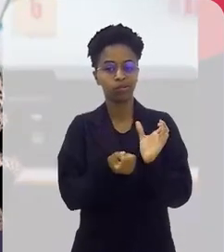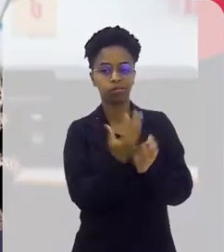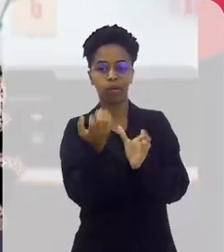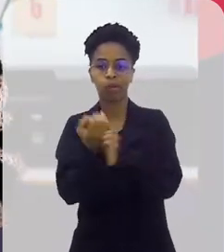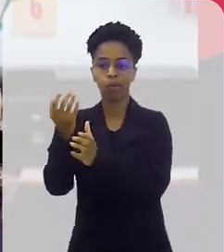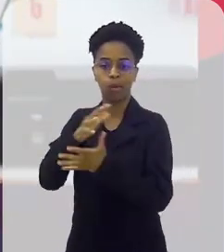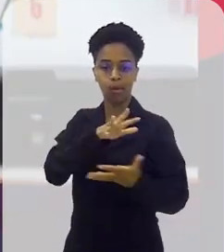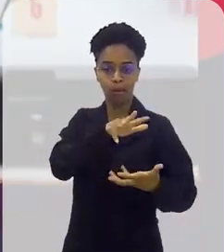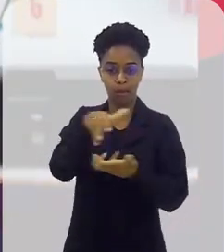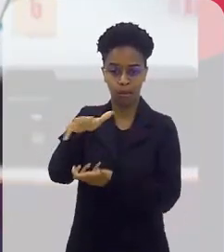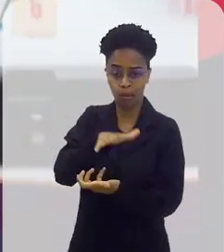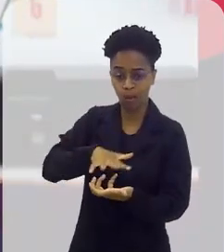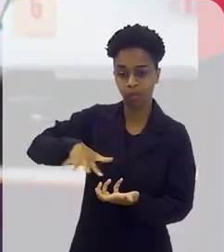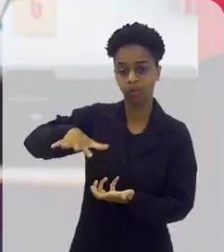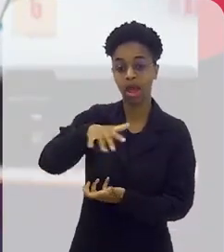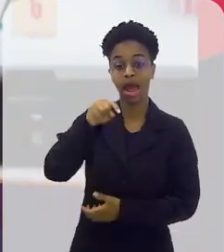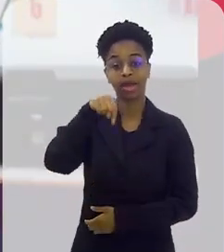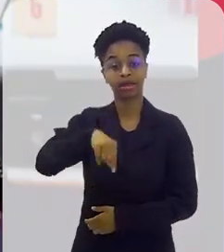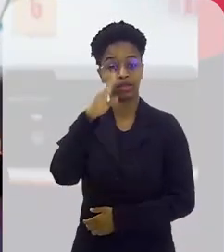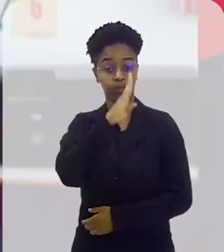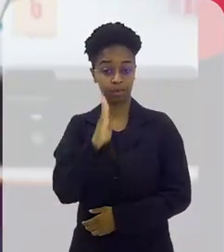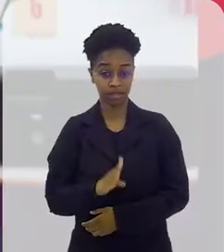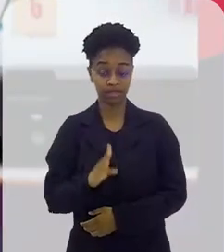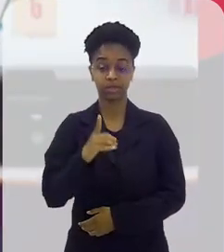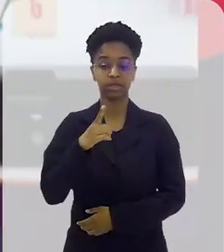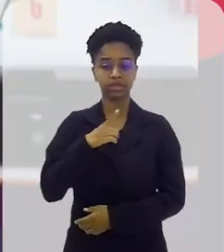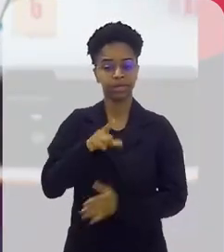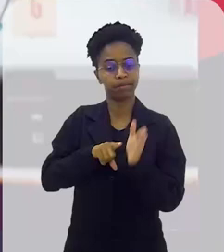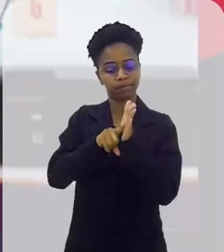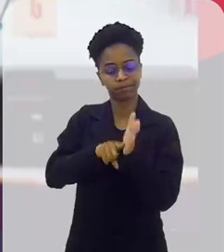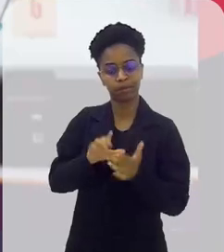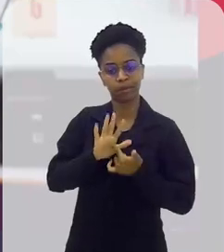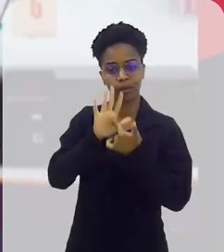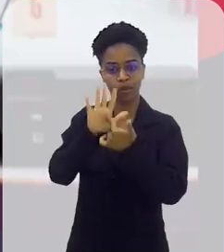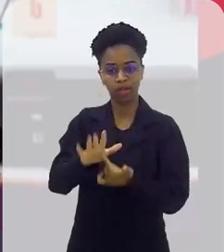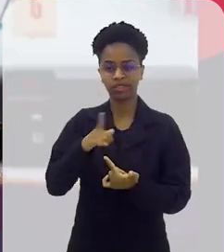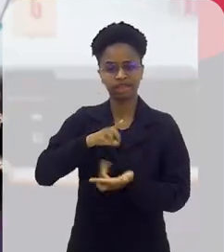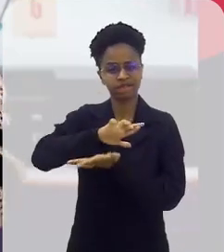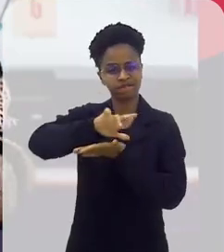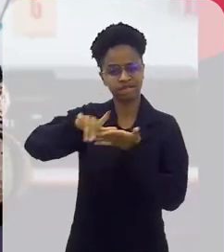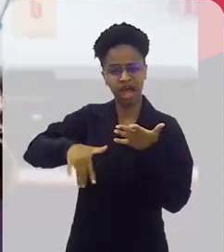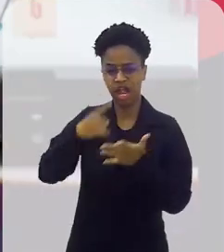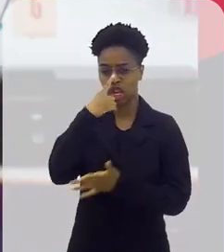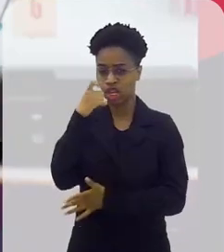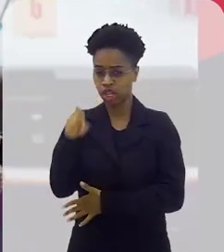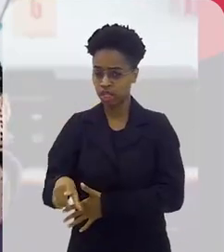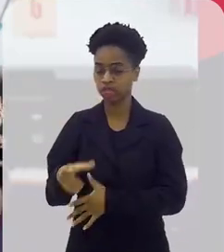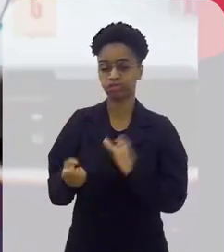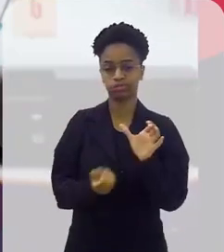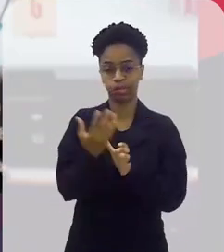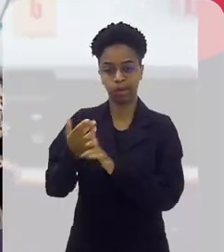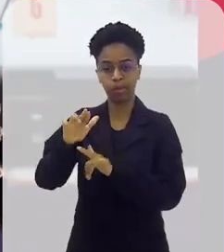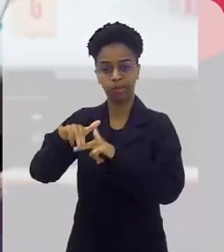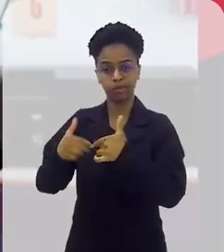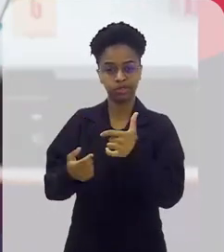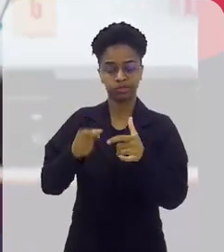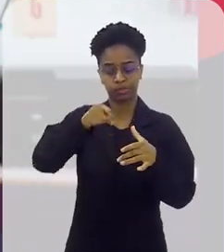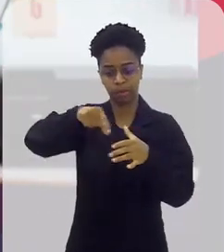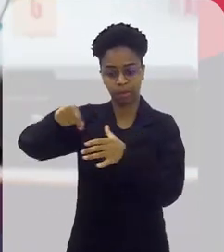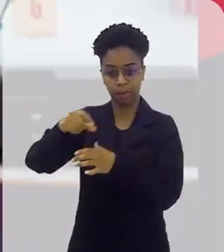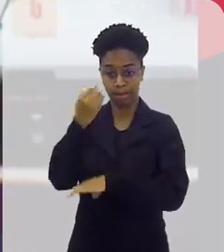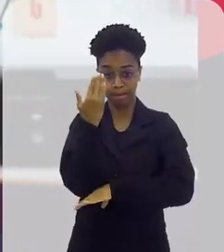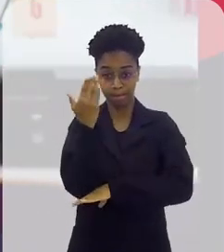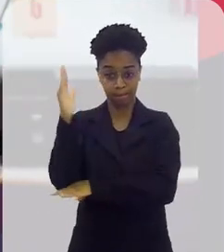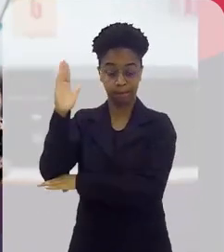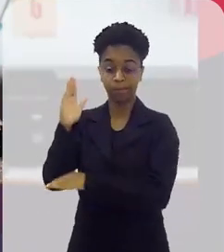E aqui no Brasil, uma pesquisa mostra que toneladas de resíduos gerados nas plantações de banana podem se transformar